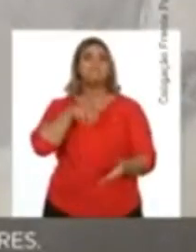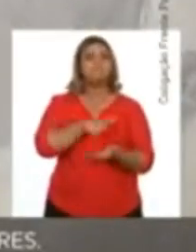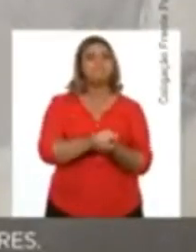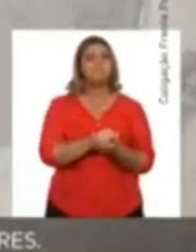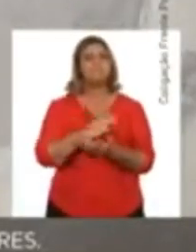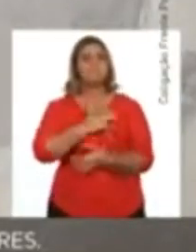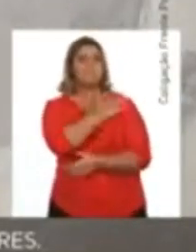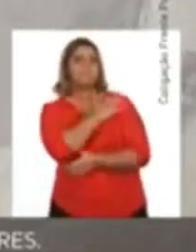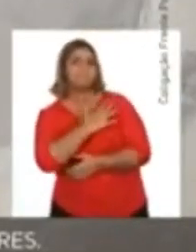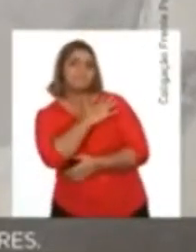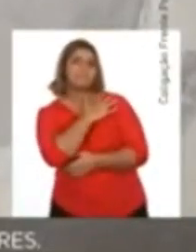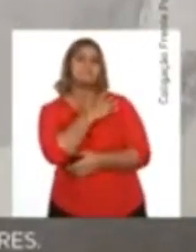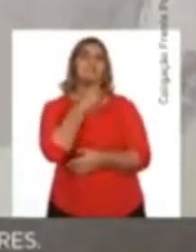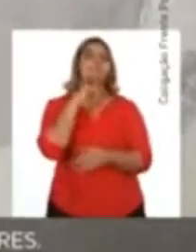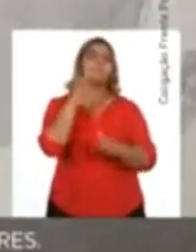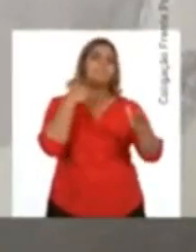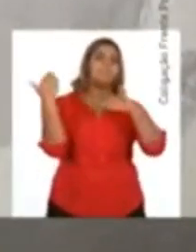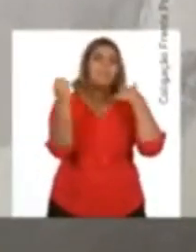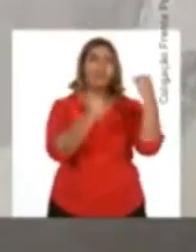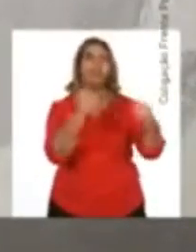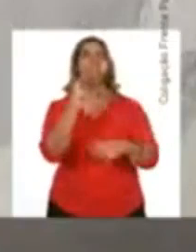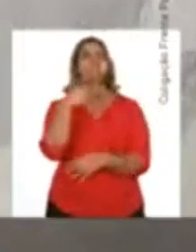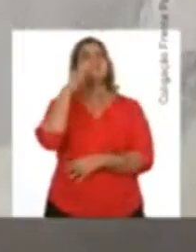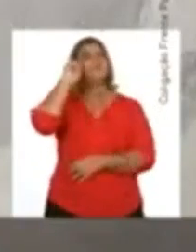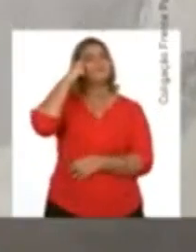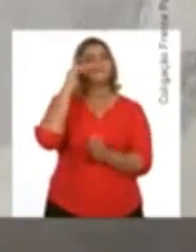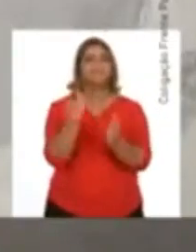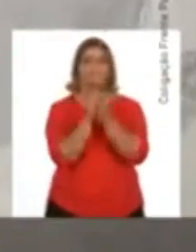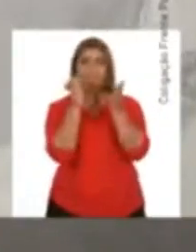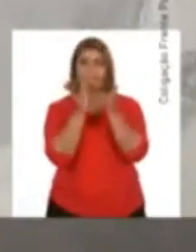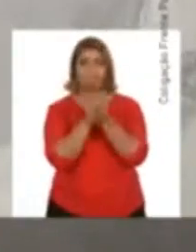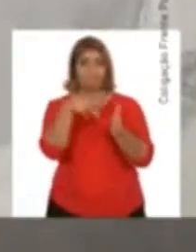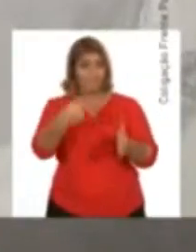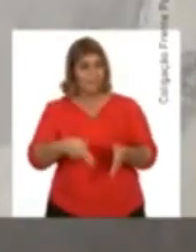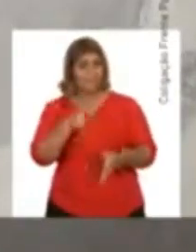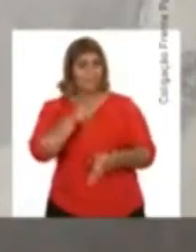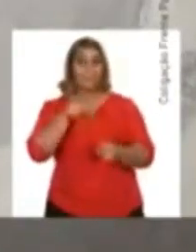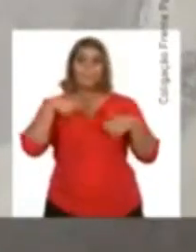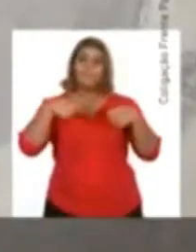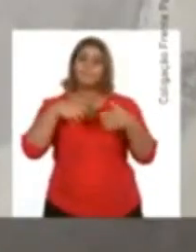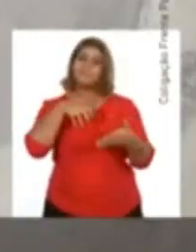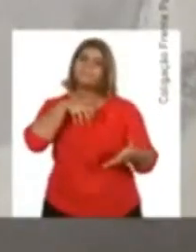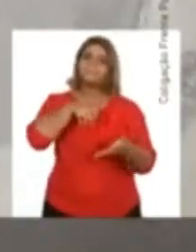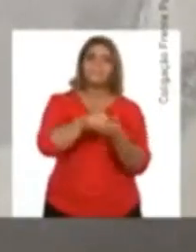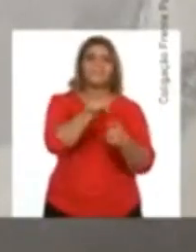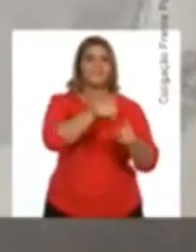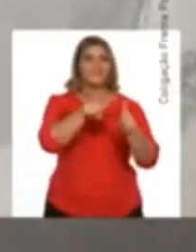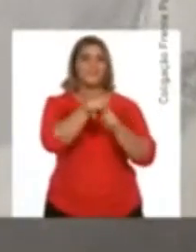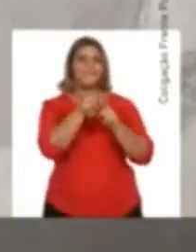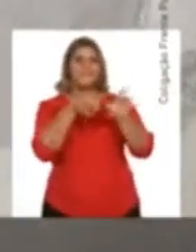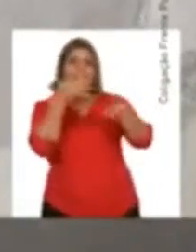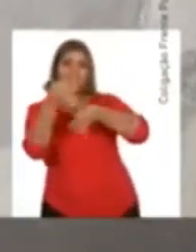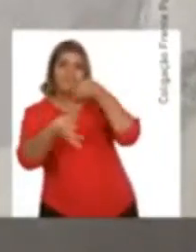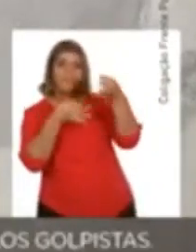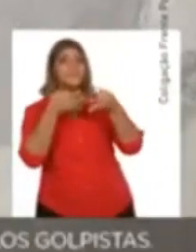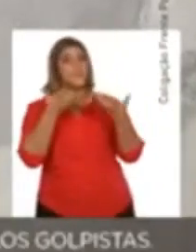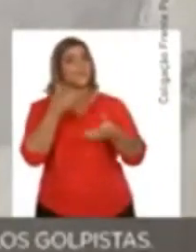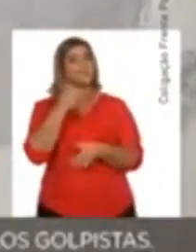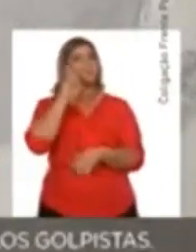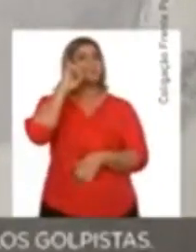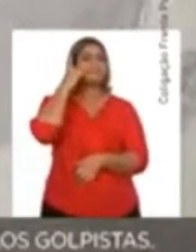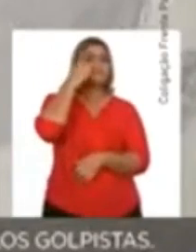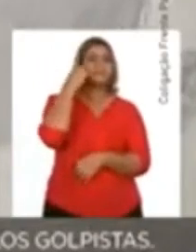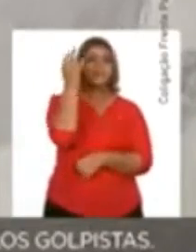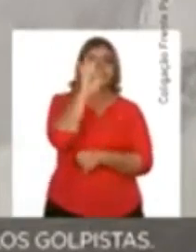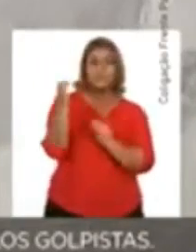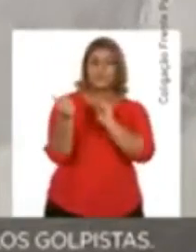intervenção militar que mata negros e pobres. Nosso Estado clama por intervenção social. Quero ser deputada federal para,